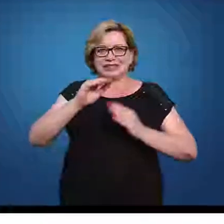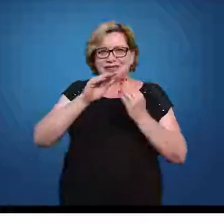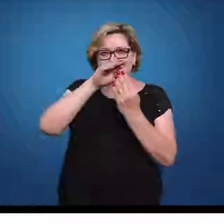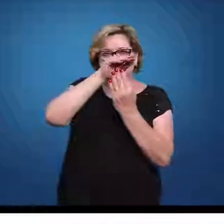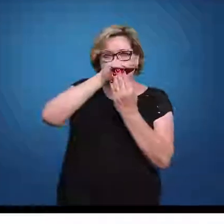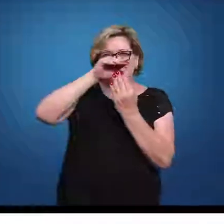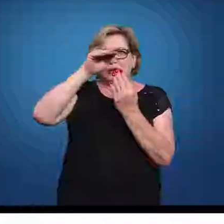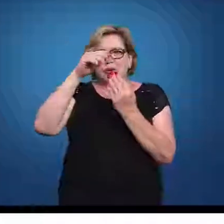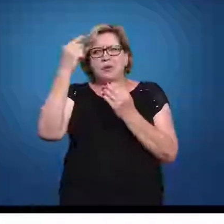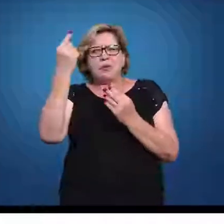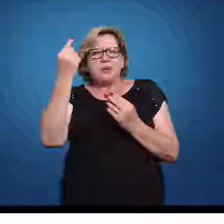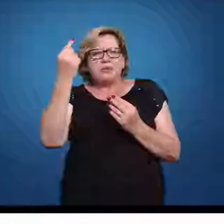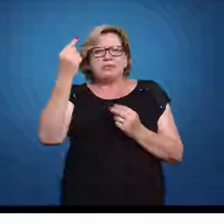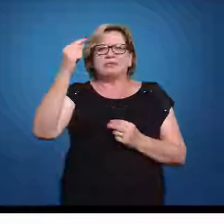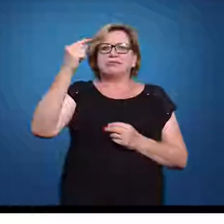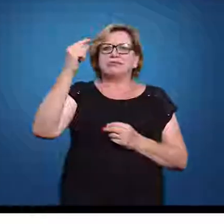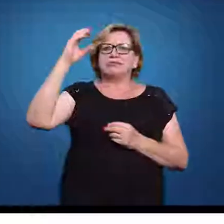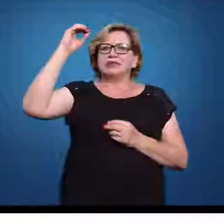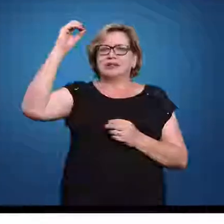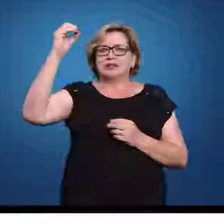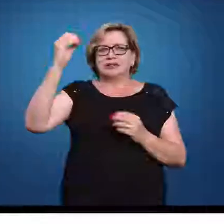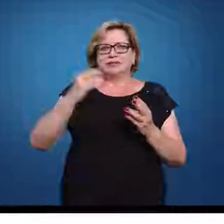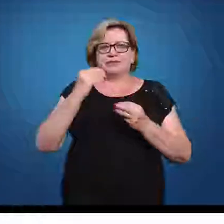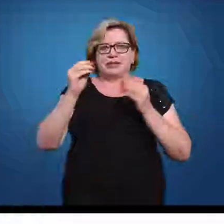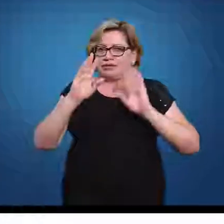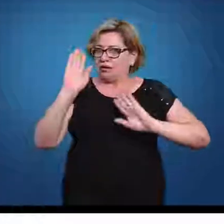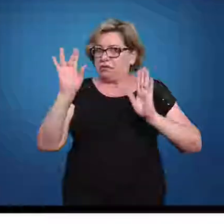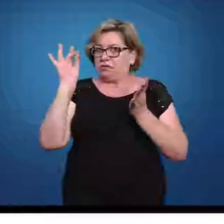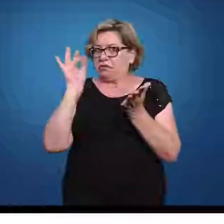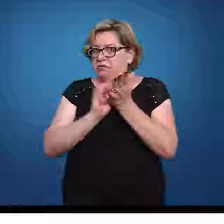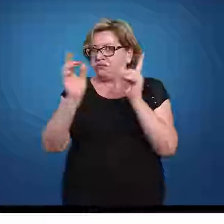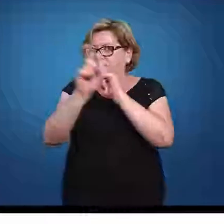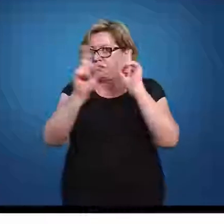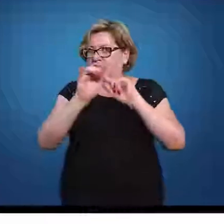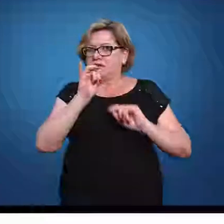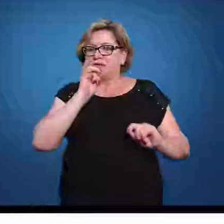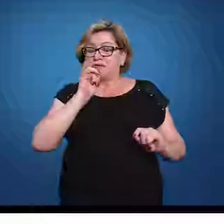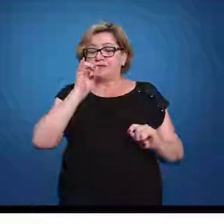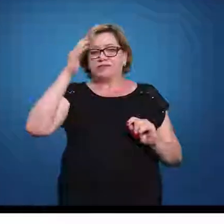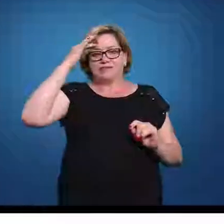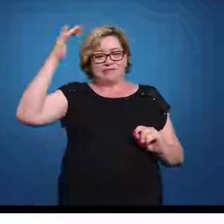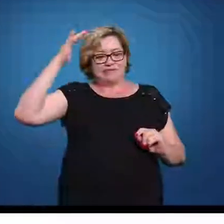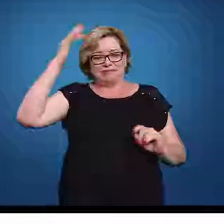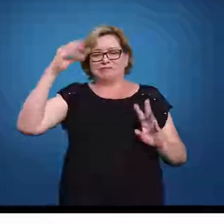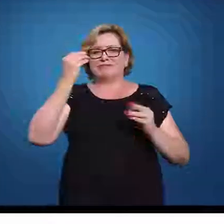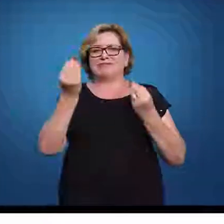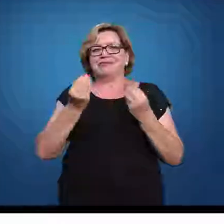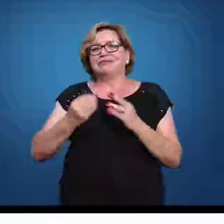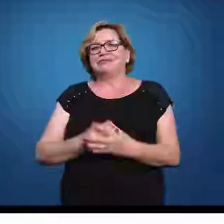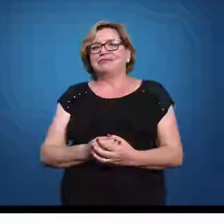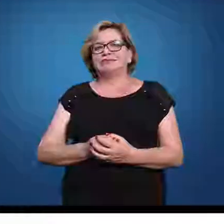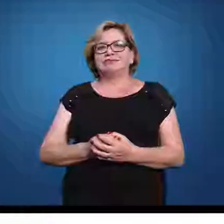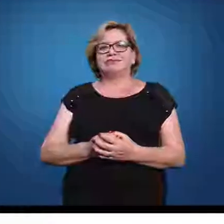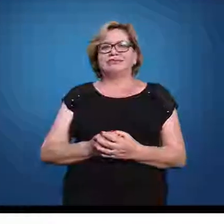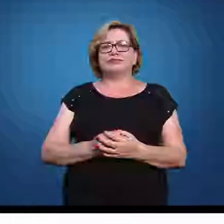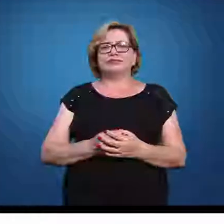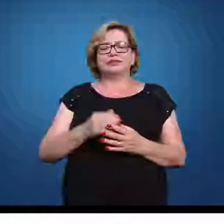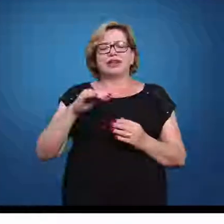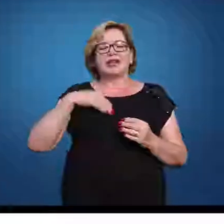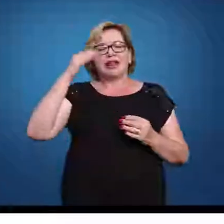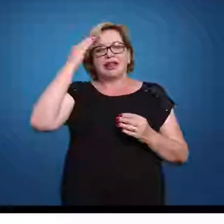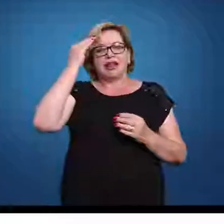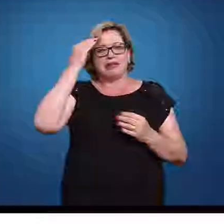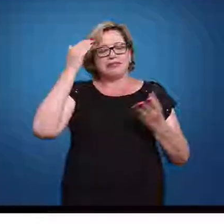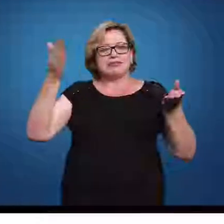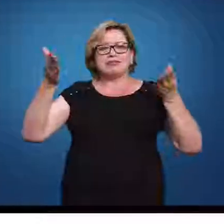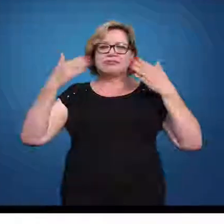padrão de um grau. Esses dados, eles não são verídicos. Esse é um exemplo hipotético que eu coloquei aqui. Sabendo